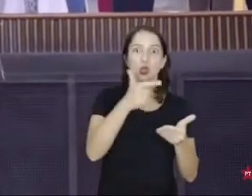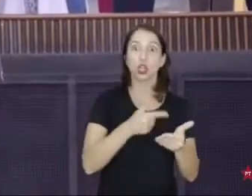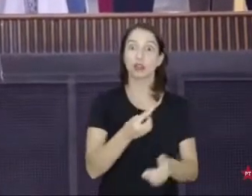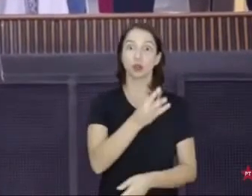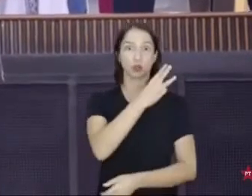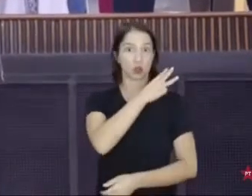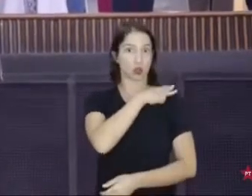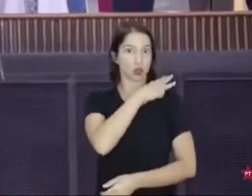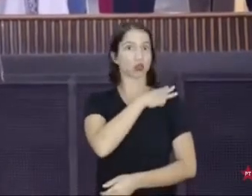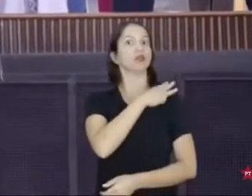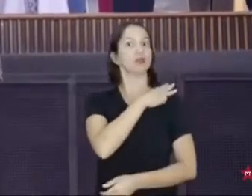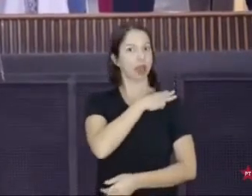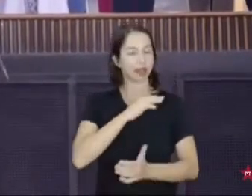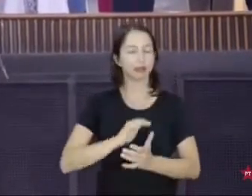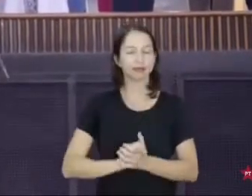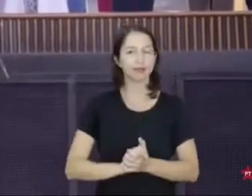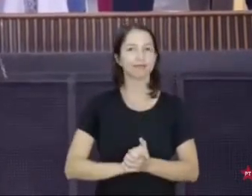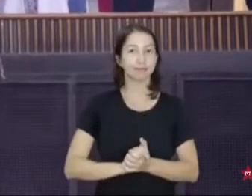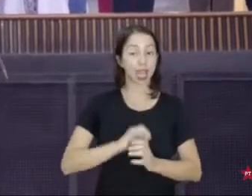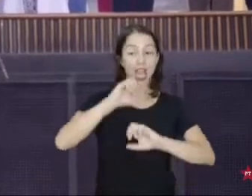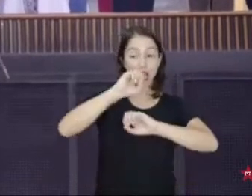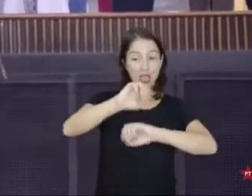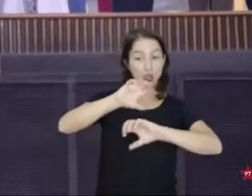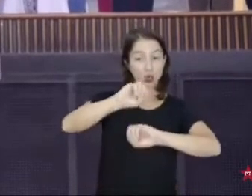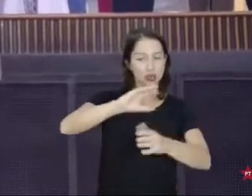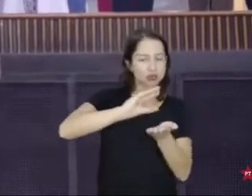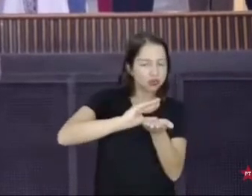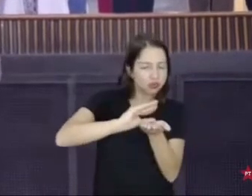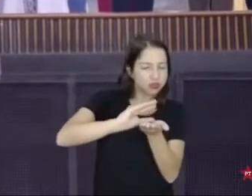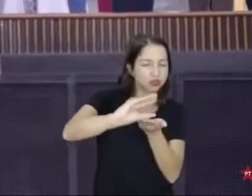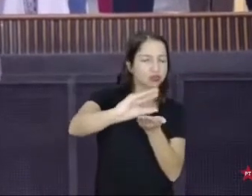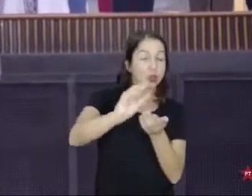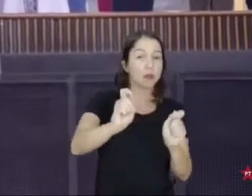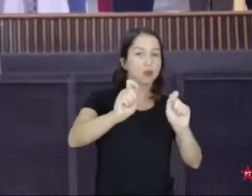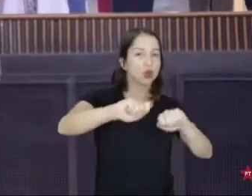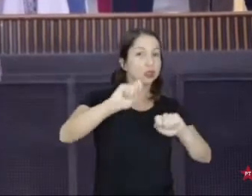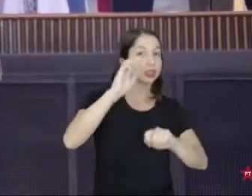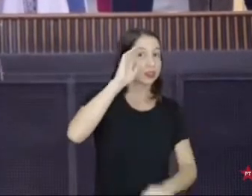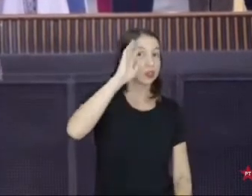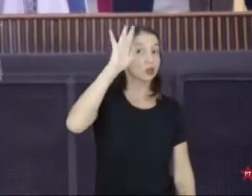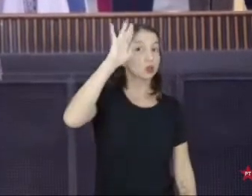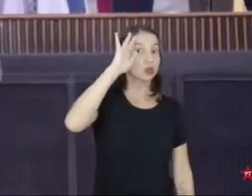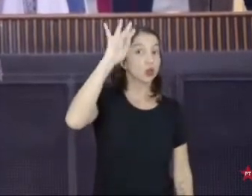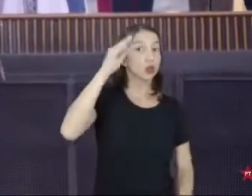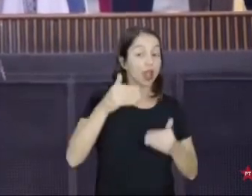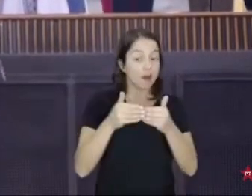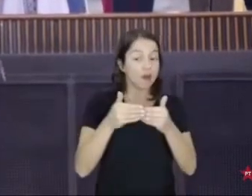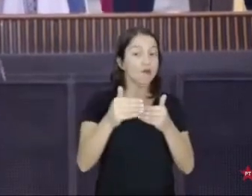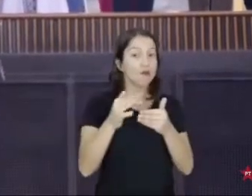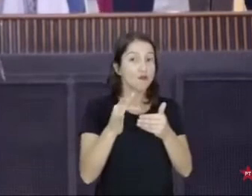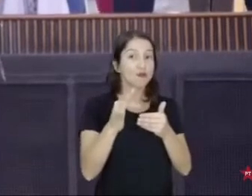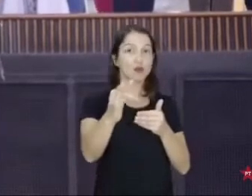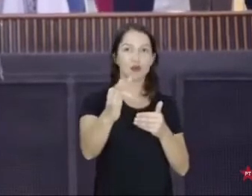educação. É que a gente pode sonhar que daqui a alguns anos, esse Brasil vai ser um país mais generoso com o seu